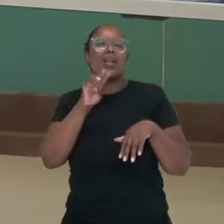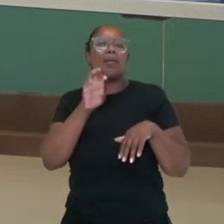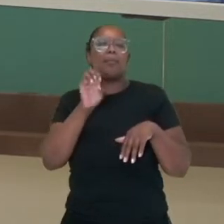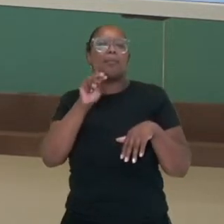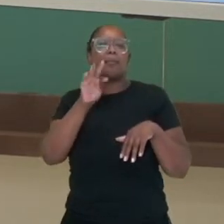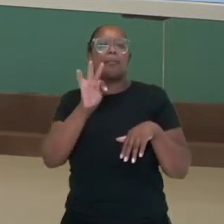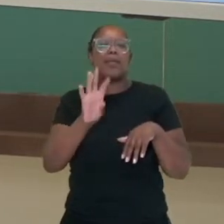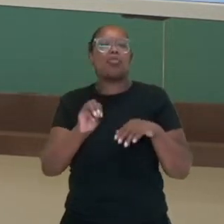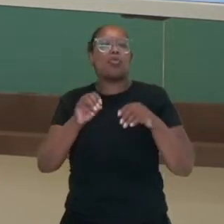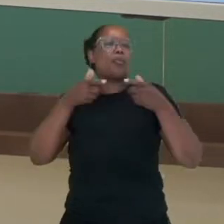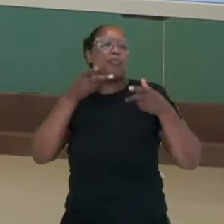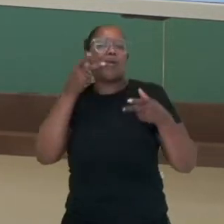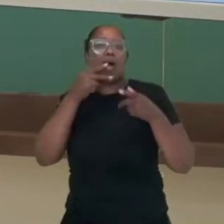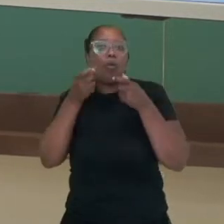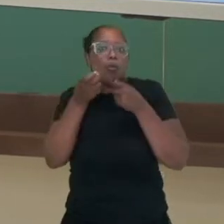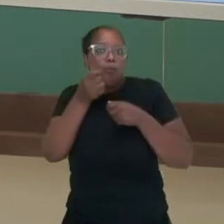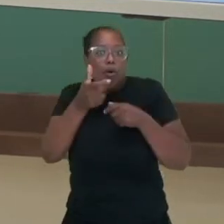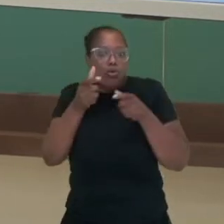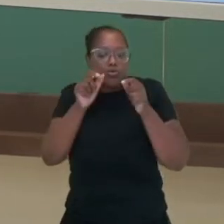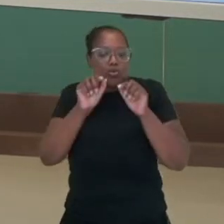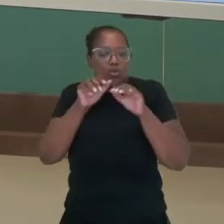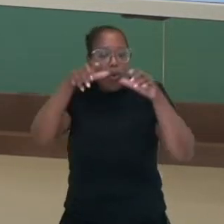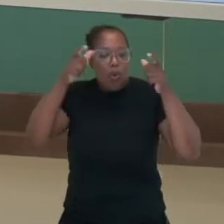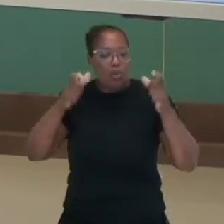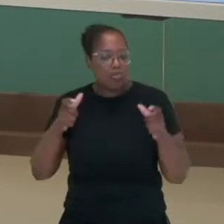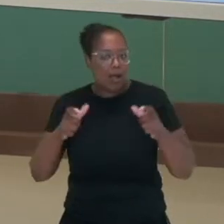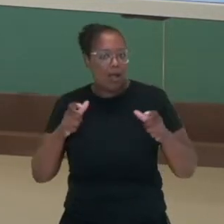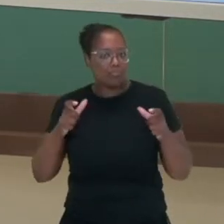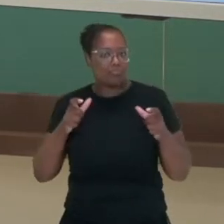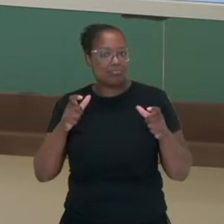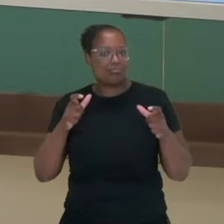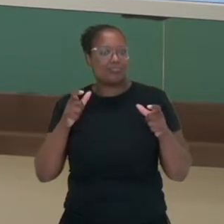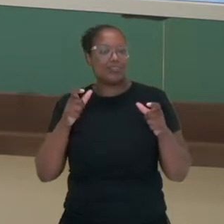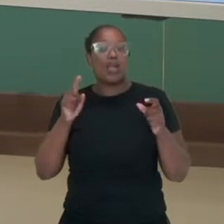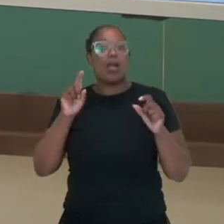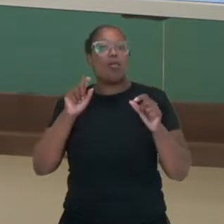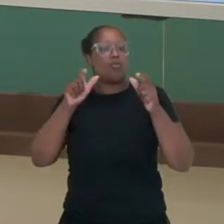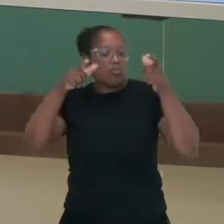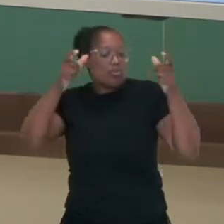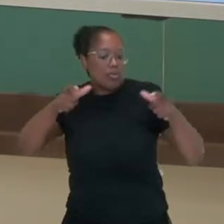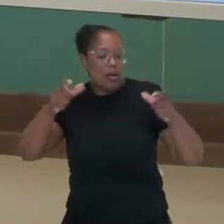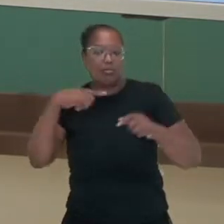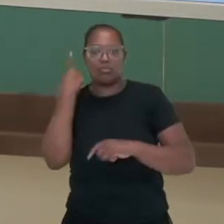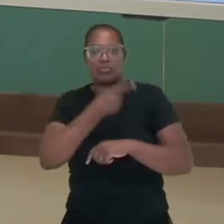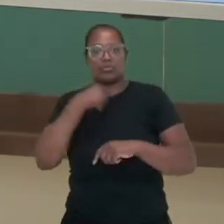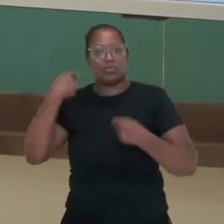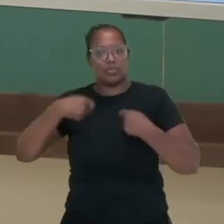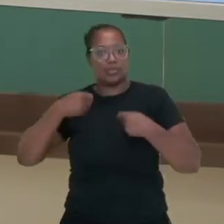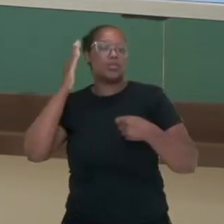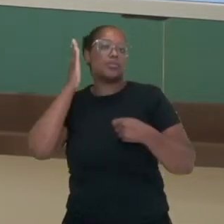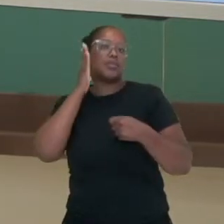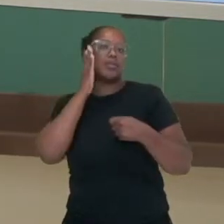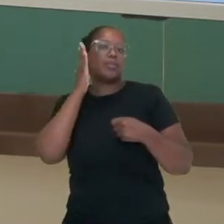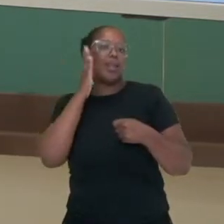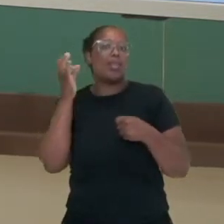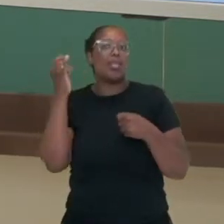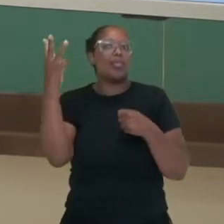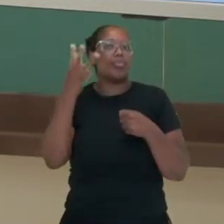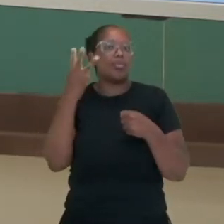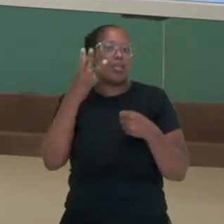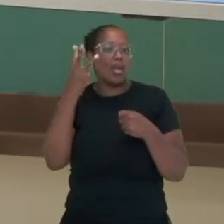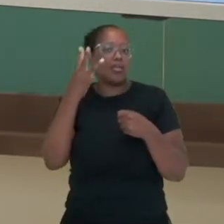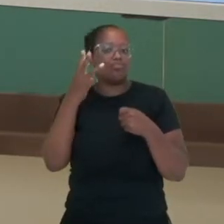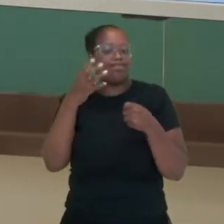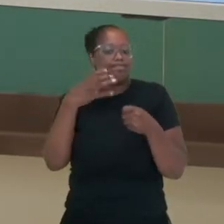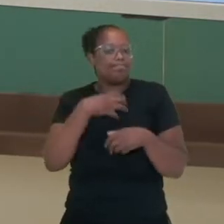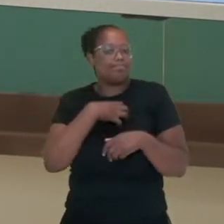espaço. Olha só, o espaço a gente tem que entender ele como três dimensões, tá? Não